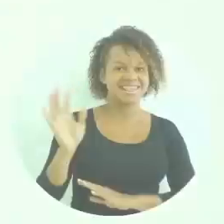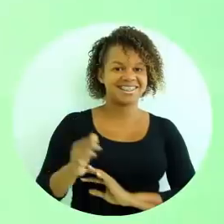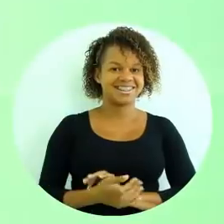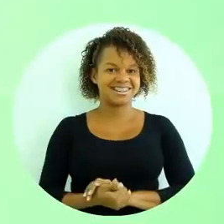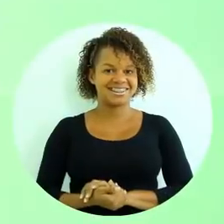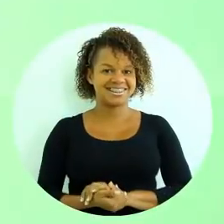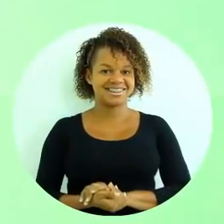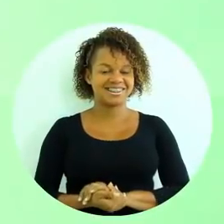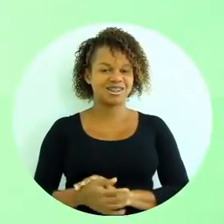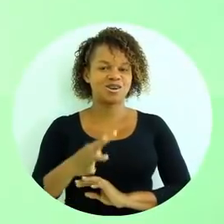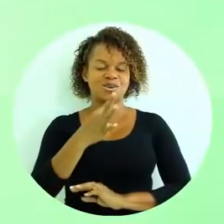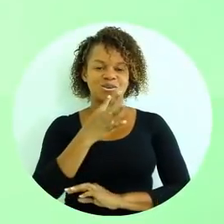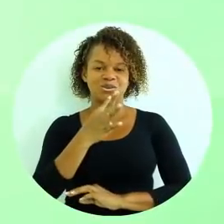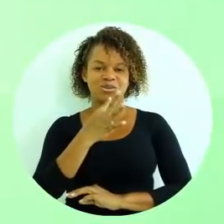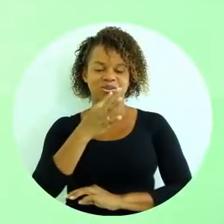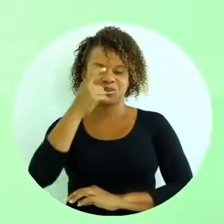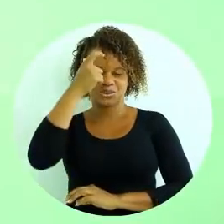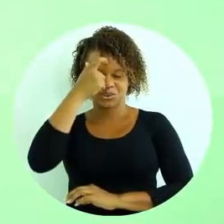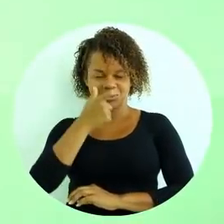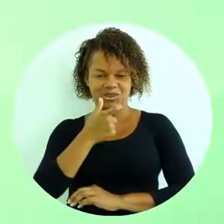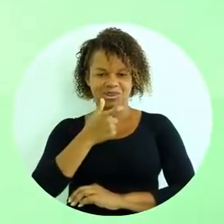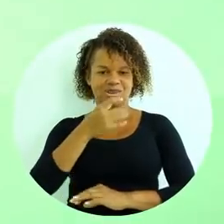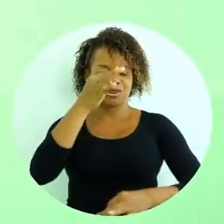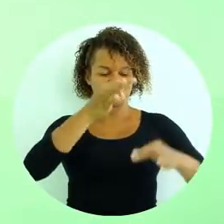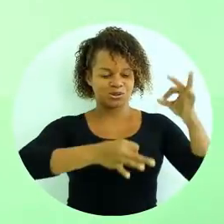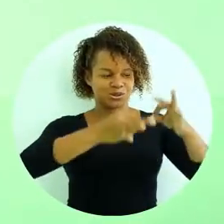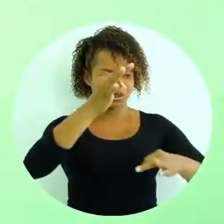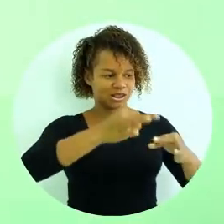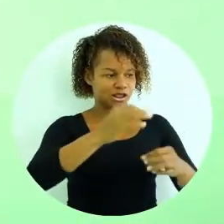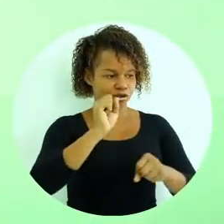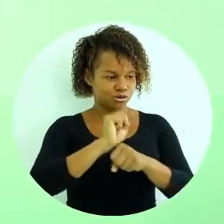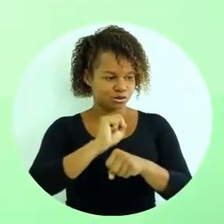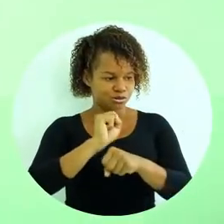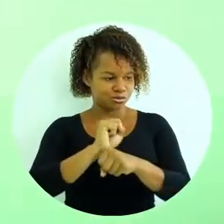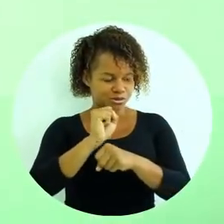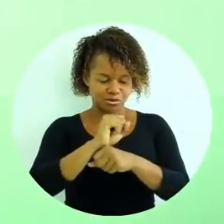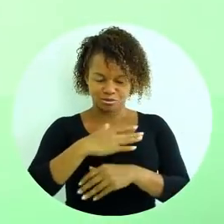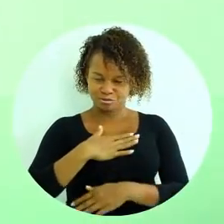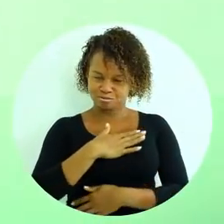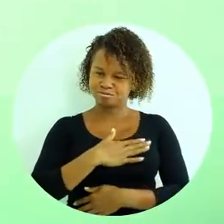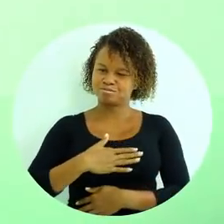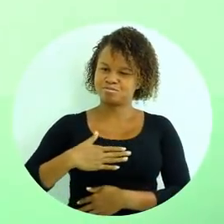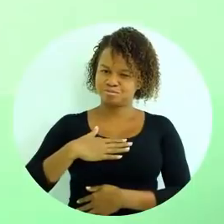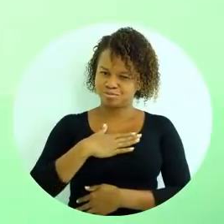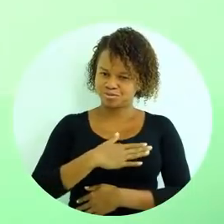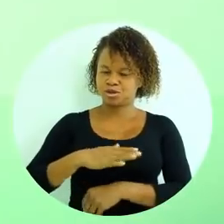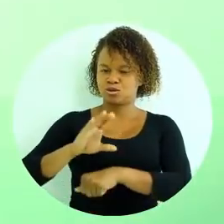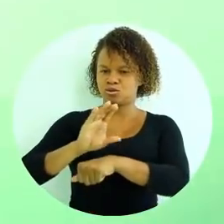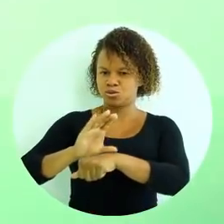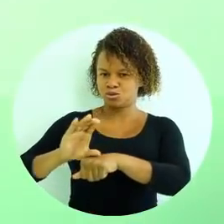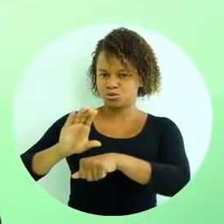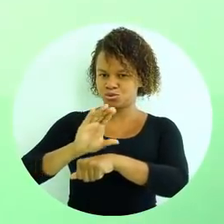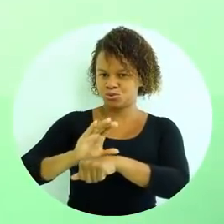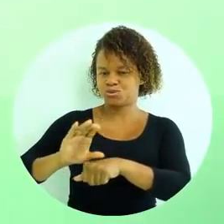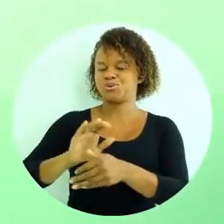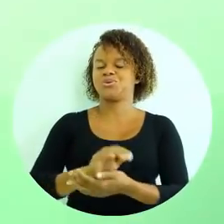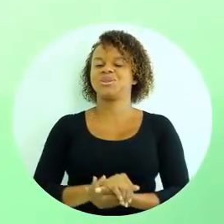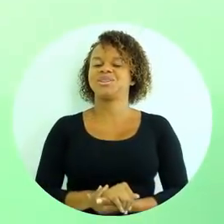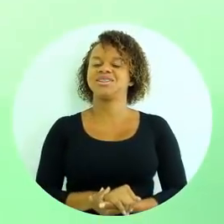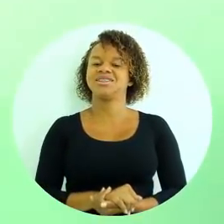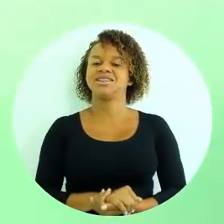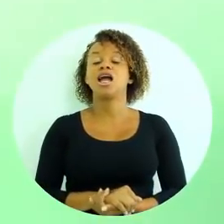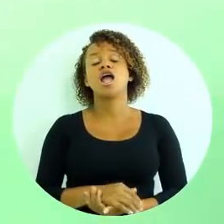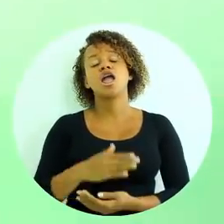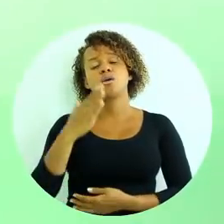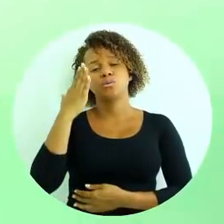E aí, desbravadores do conhecimento jurídico, espero que estejam gostando do